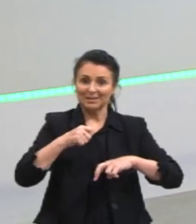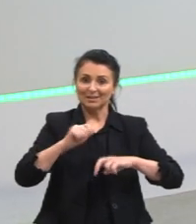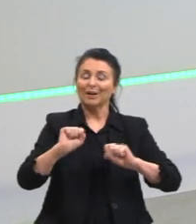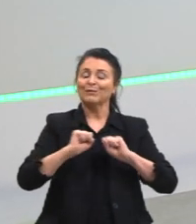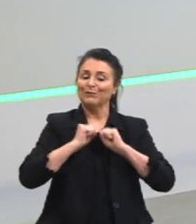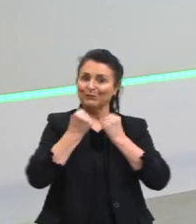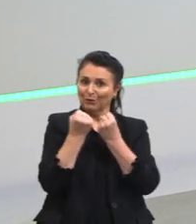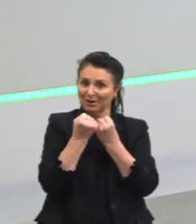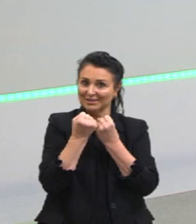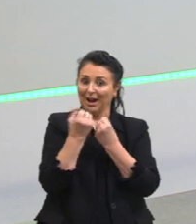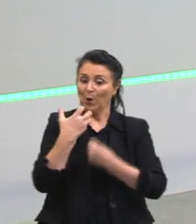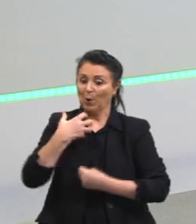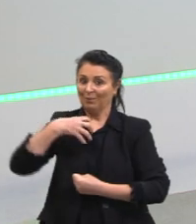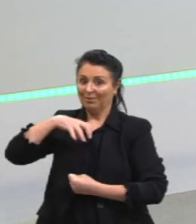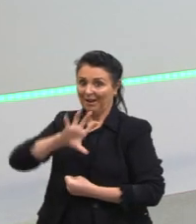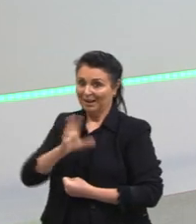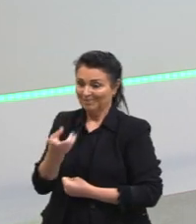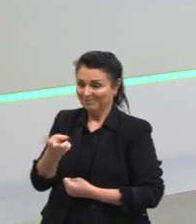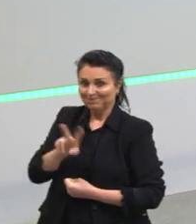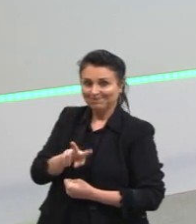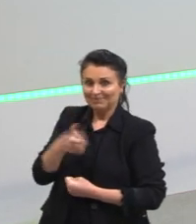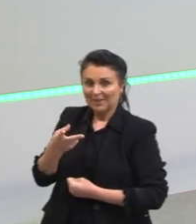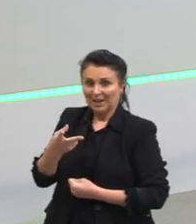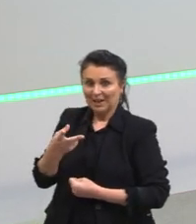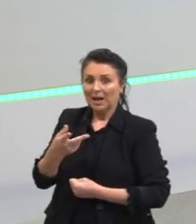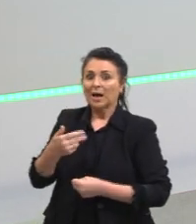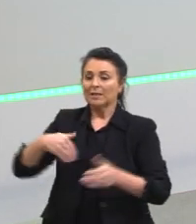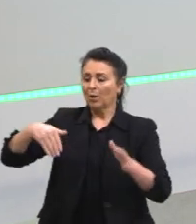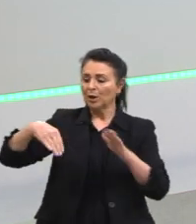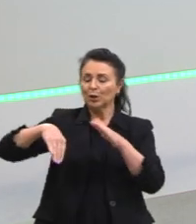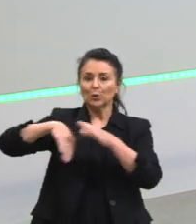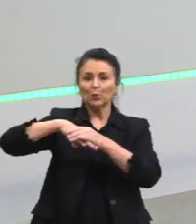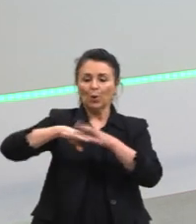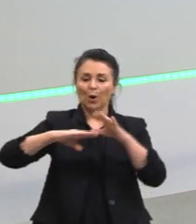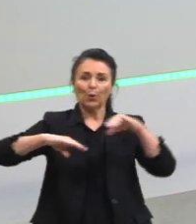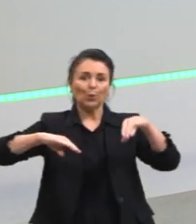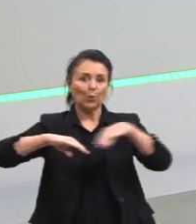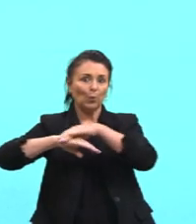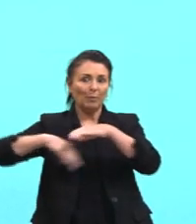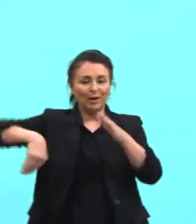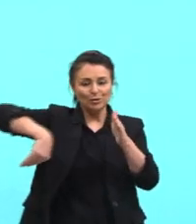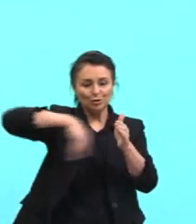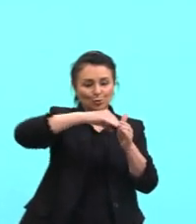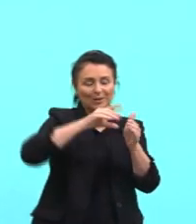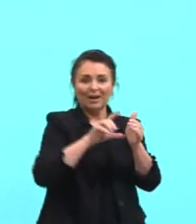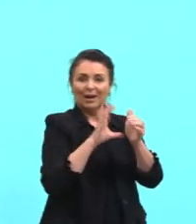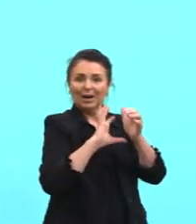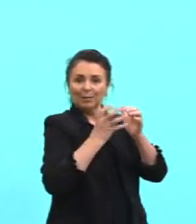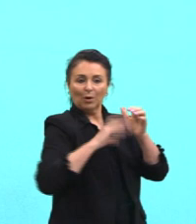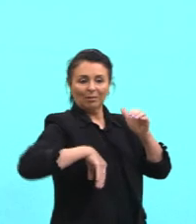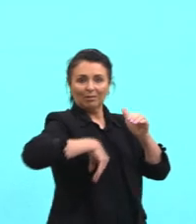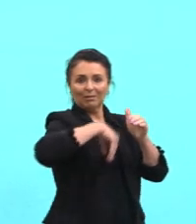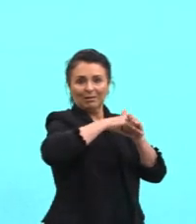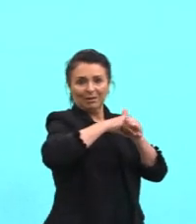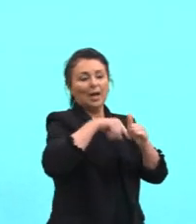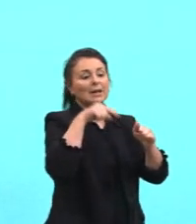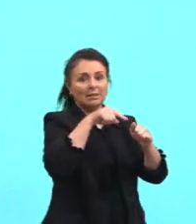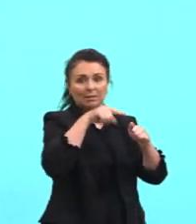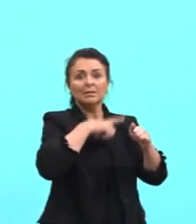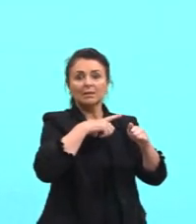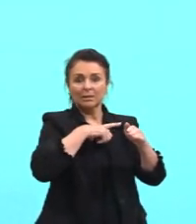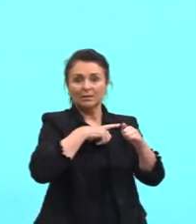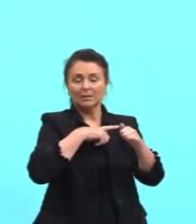contrária a essa força do chute. Então, essa força, ela é exatamente igual,